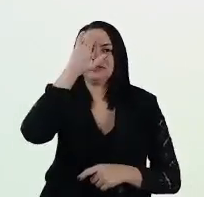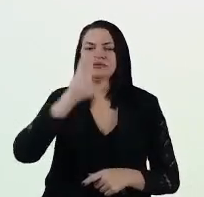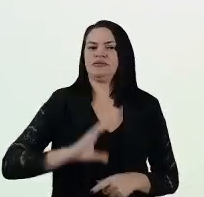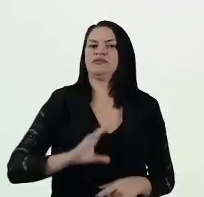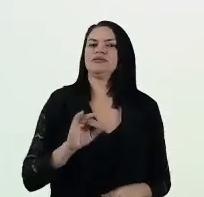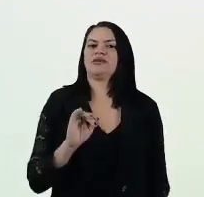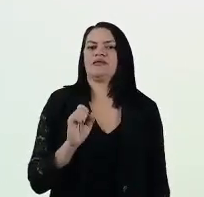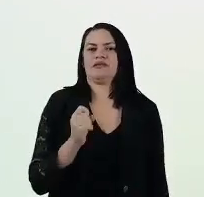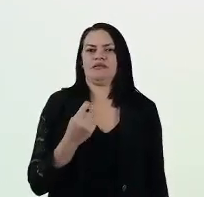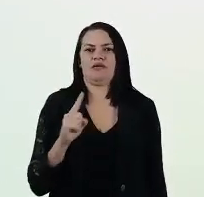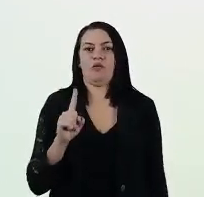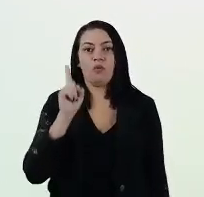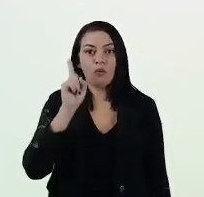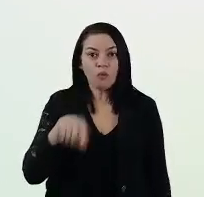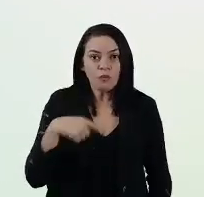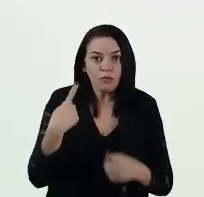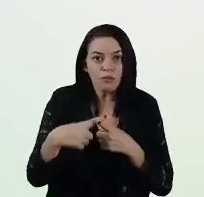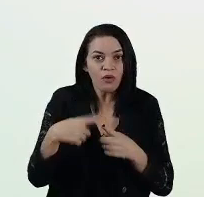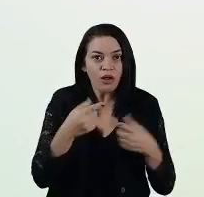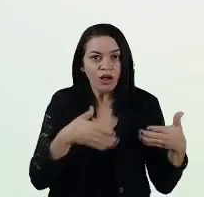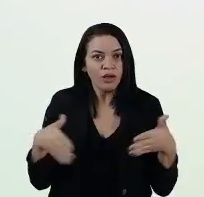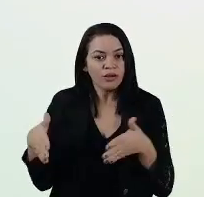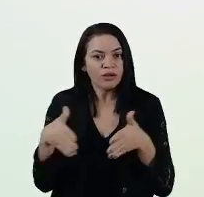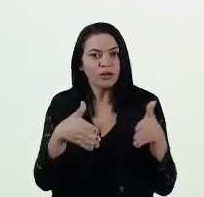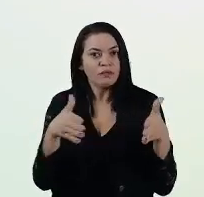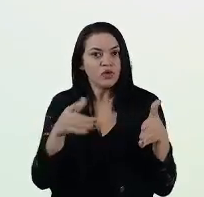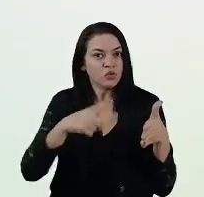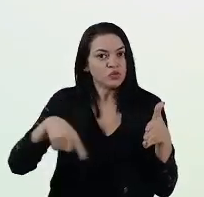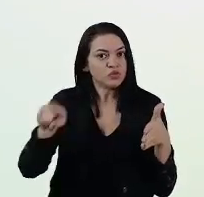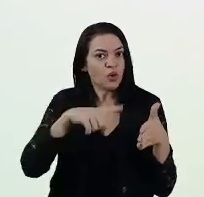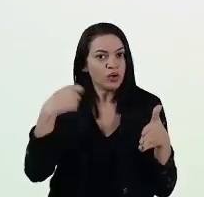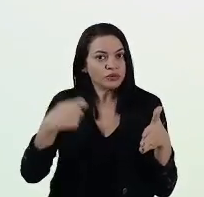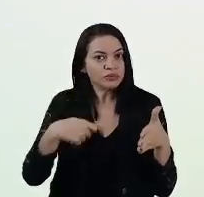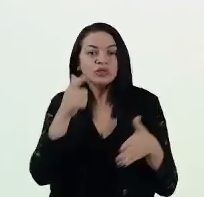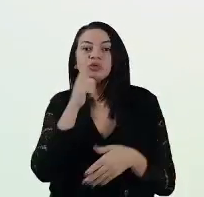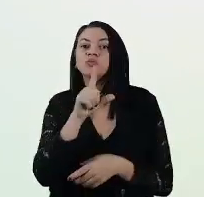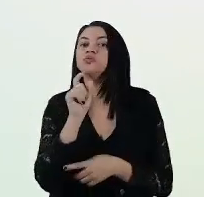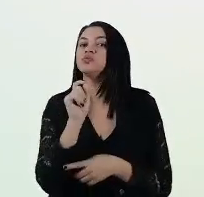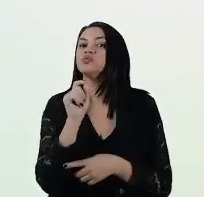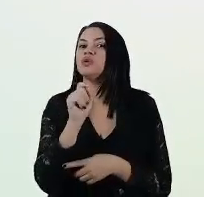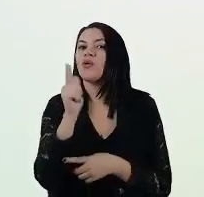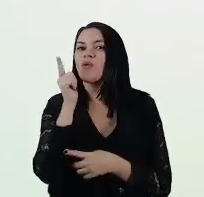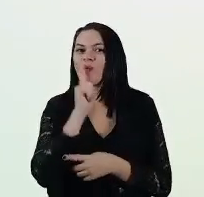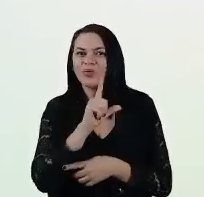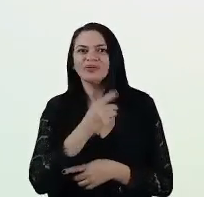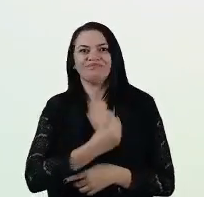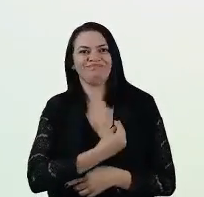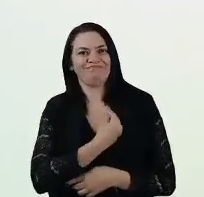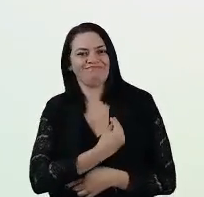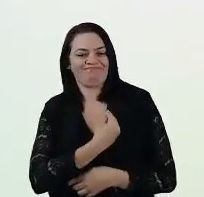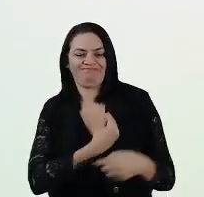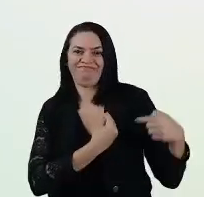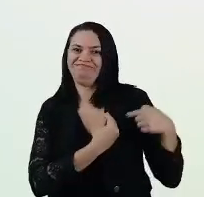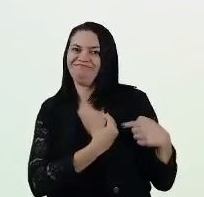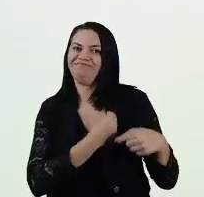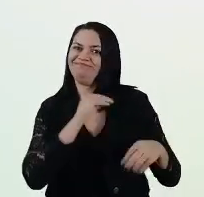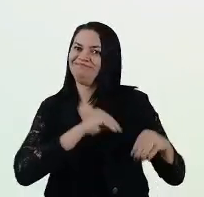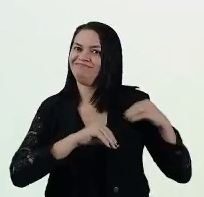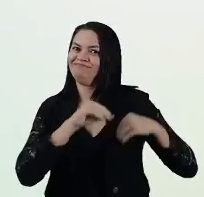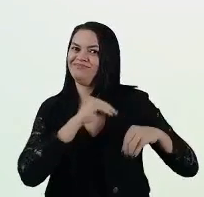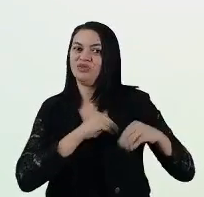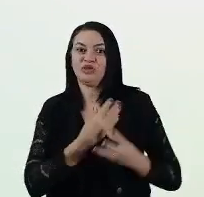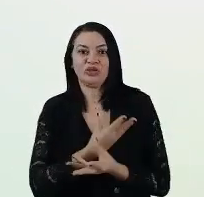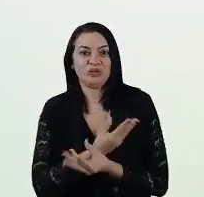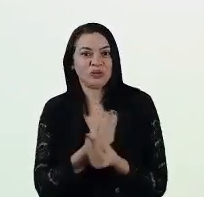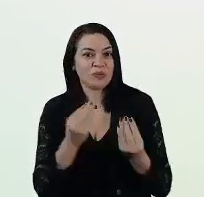porque é um caminho pelo qual nós temos a manutenção da vida de milhões